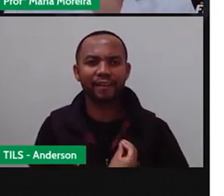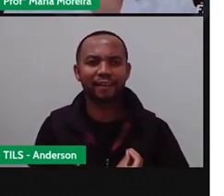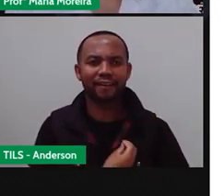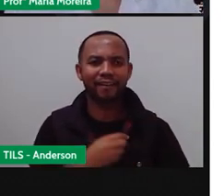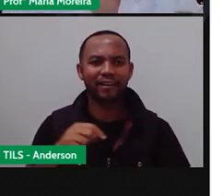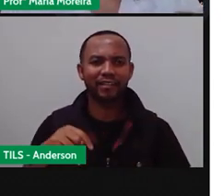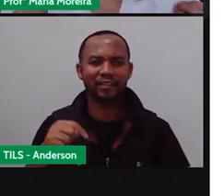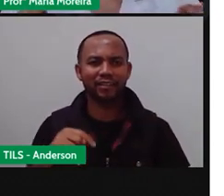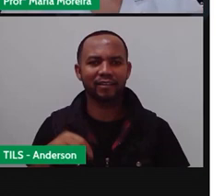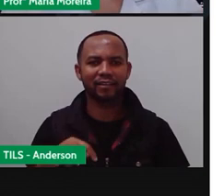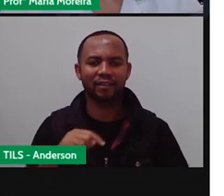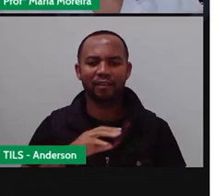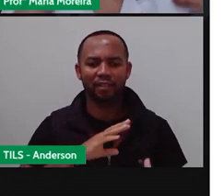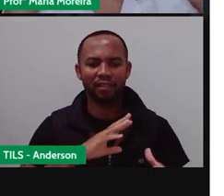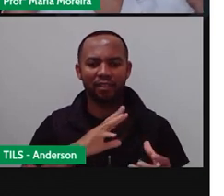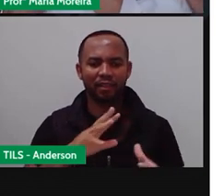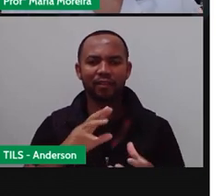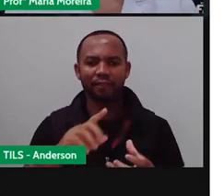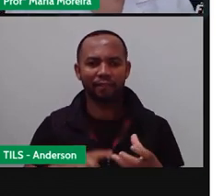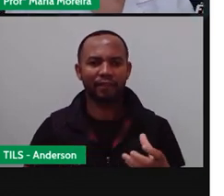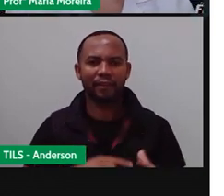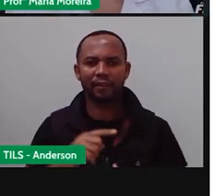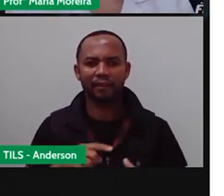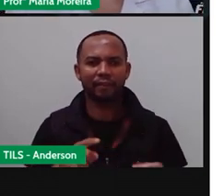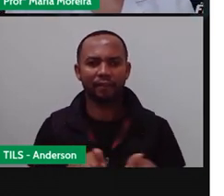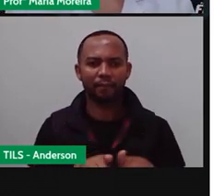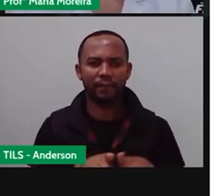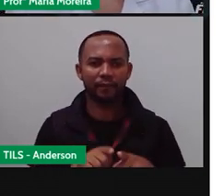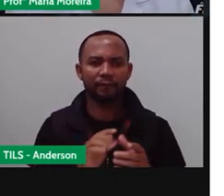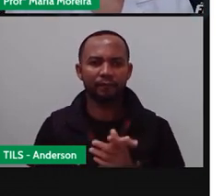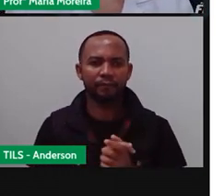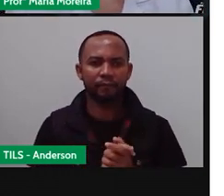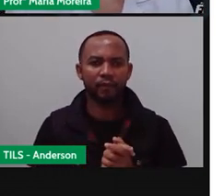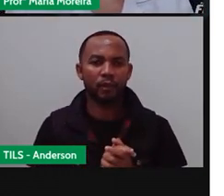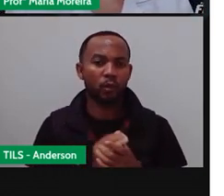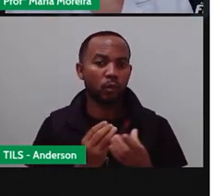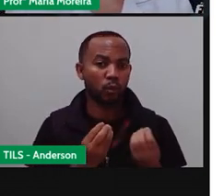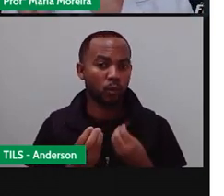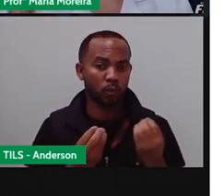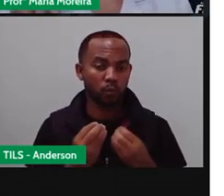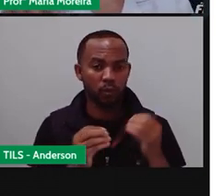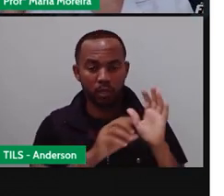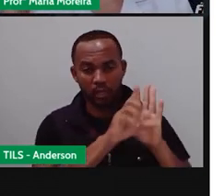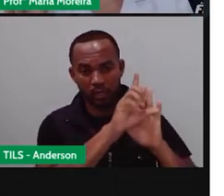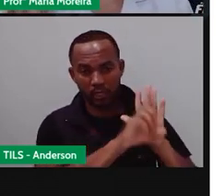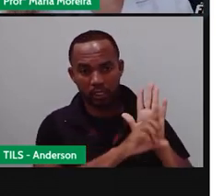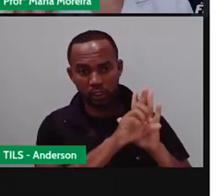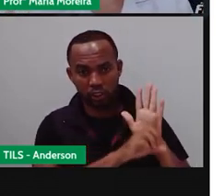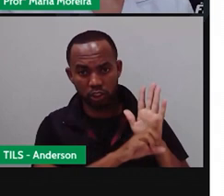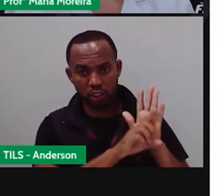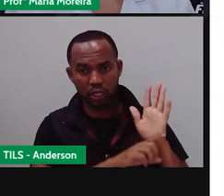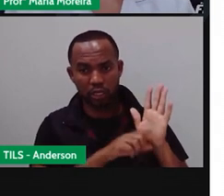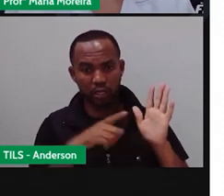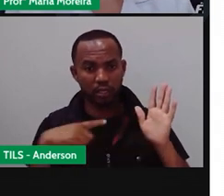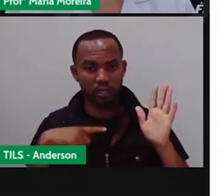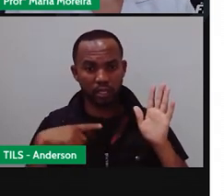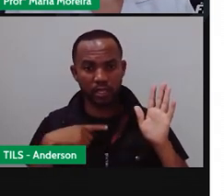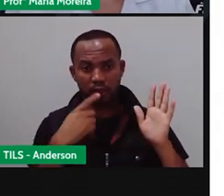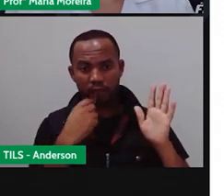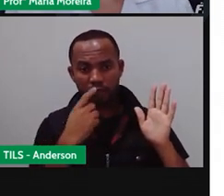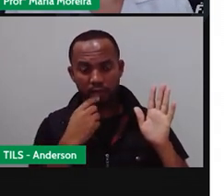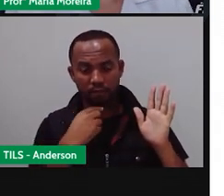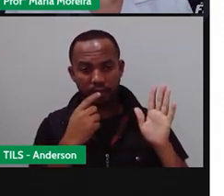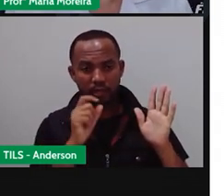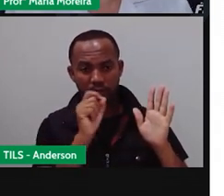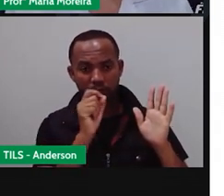ou seja, a diversidade de quê? De seres vivos na Terra. Então, essa lista, ela tem, ó, como ela está em vermelho, ela está te